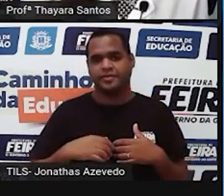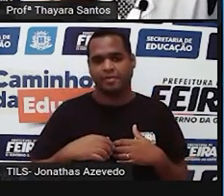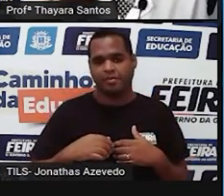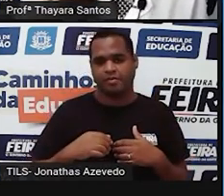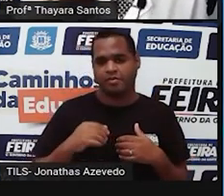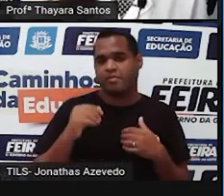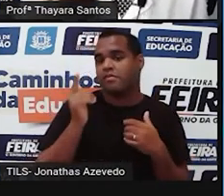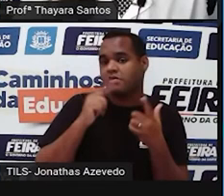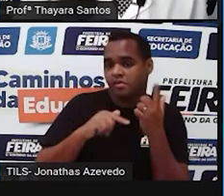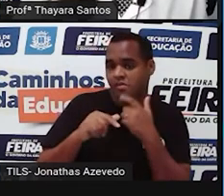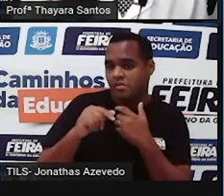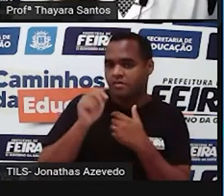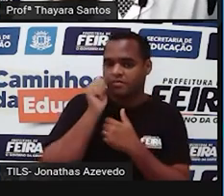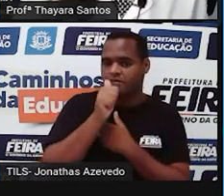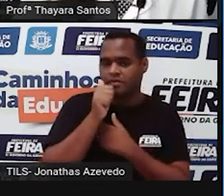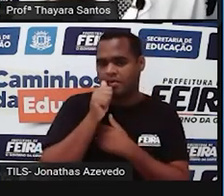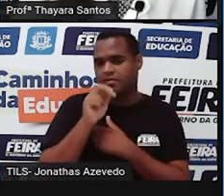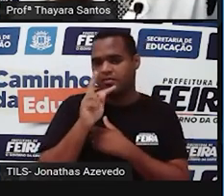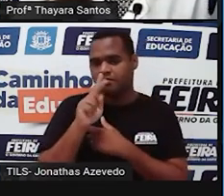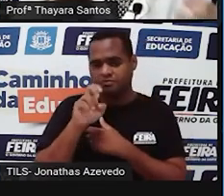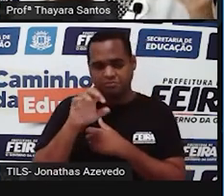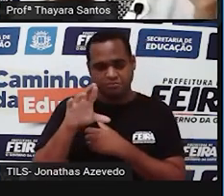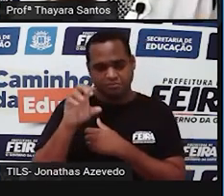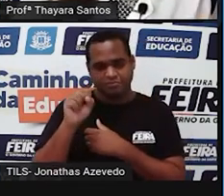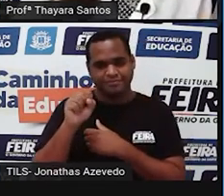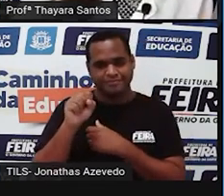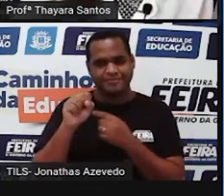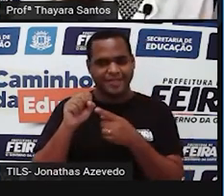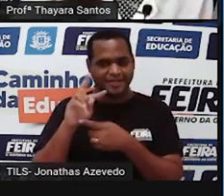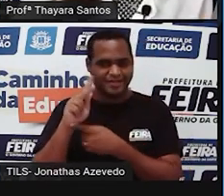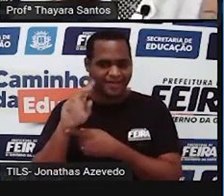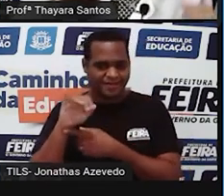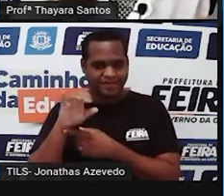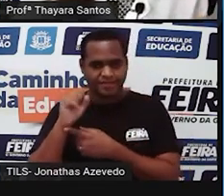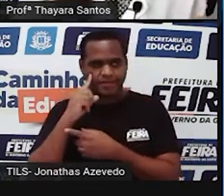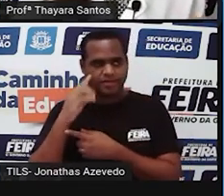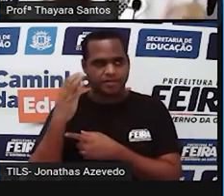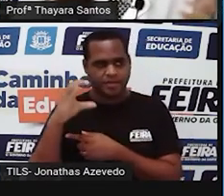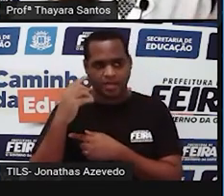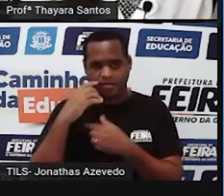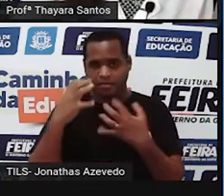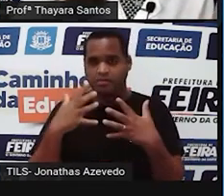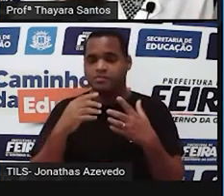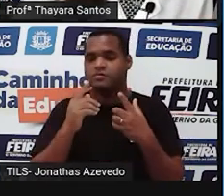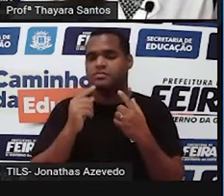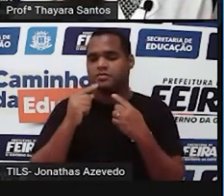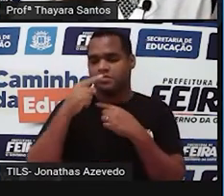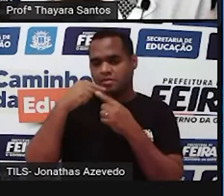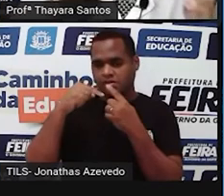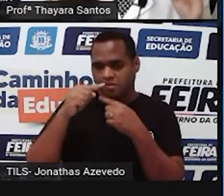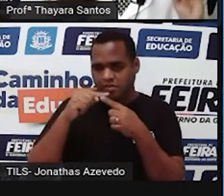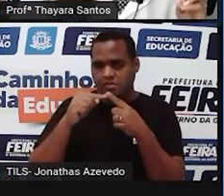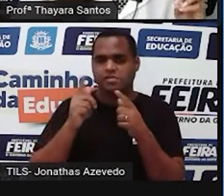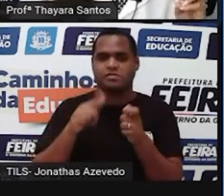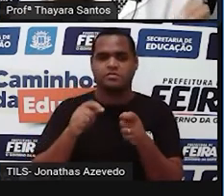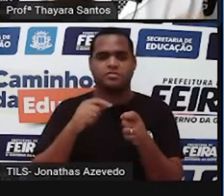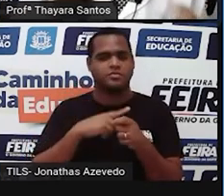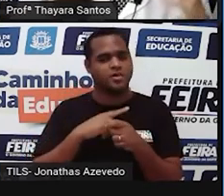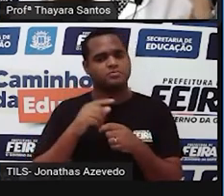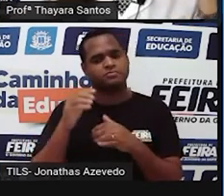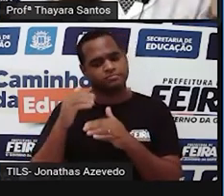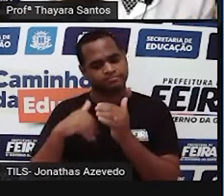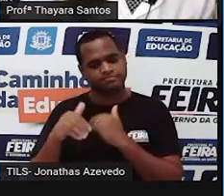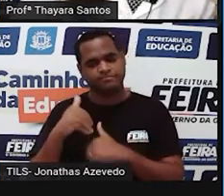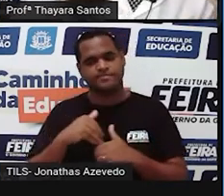professora Thais Magalhães fez no vídeo. Então, para conseguir dobrar a língua, a pessoa tem que ser recessiva. Então,